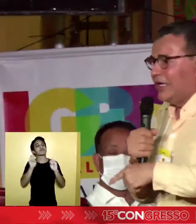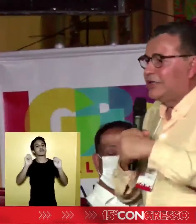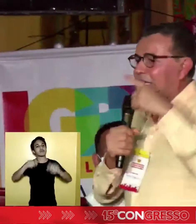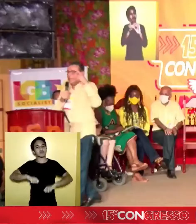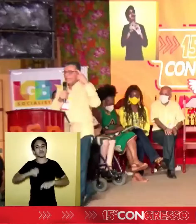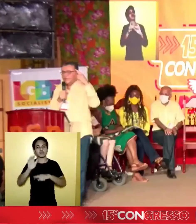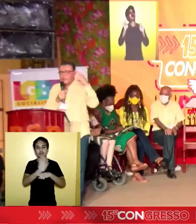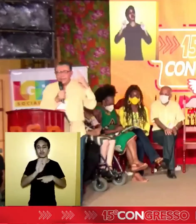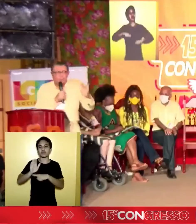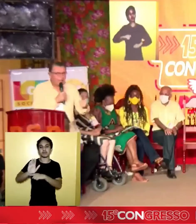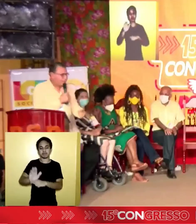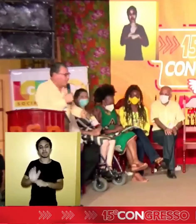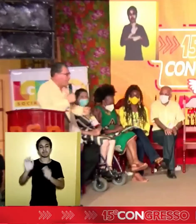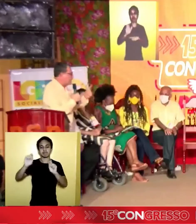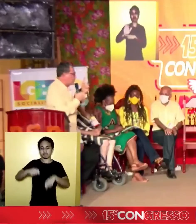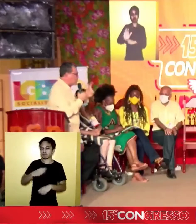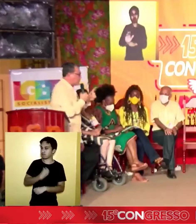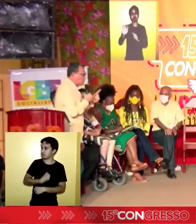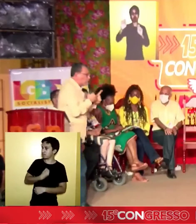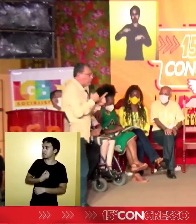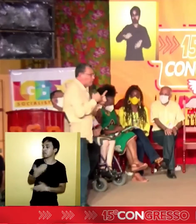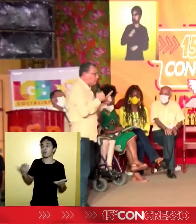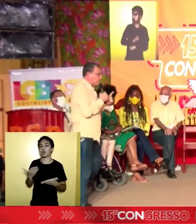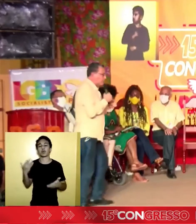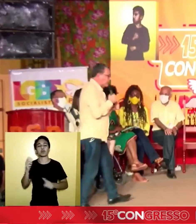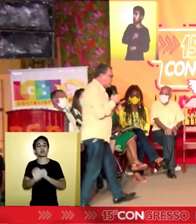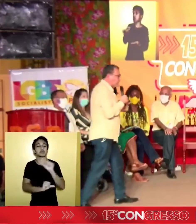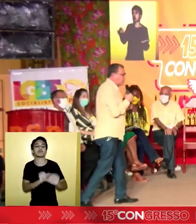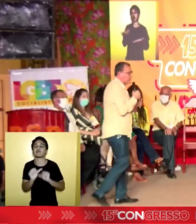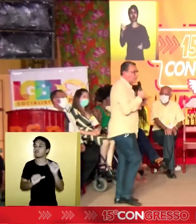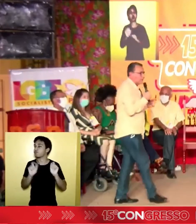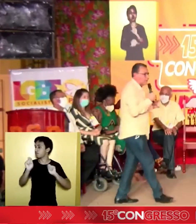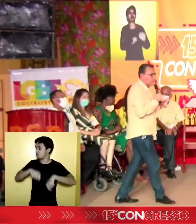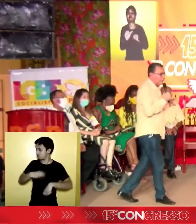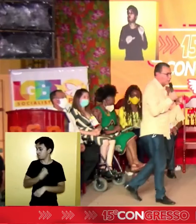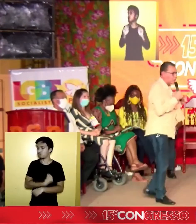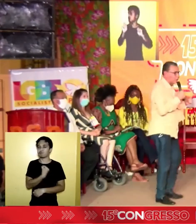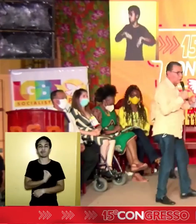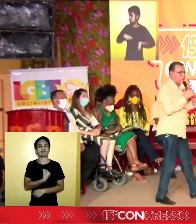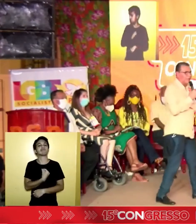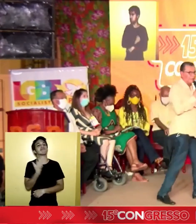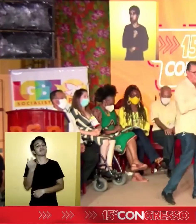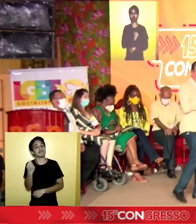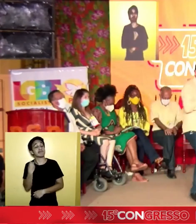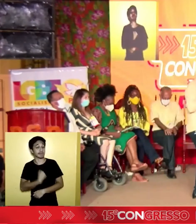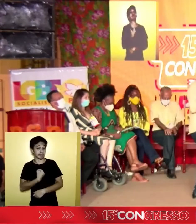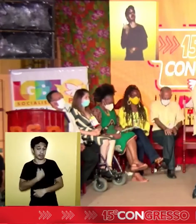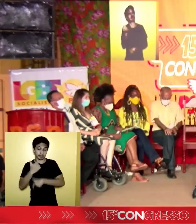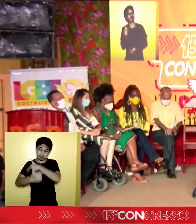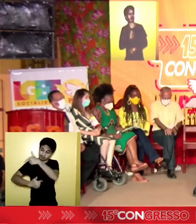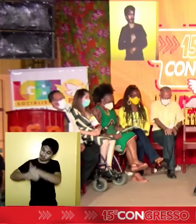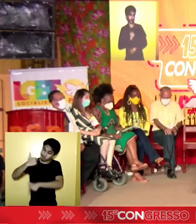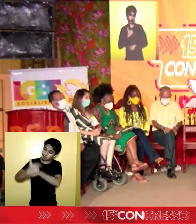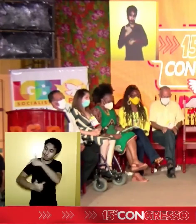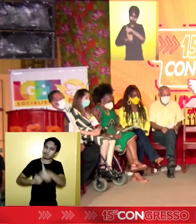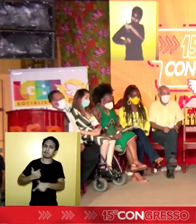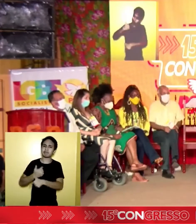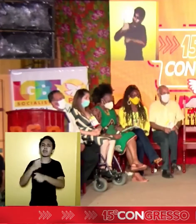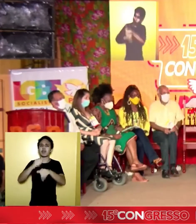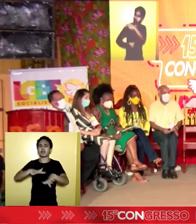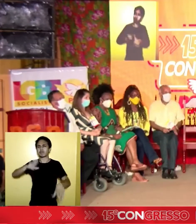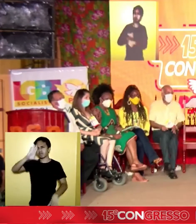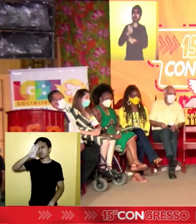jovens, tenha lideranças capazes, e que nós estamos formando uma militância que será capaz de dar continuidade à nossa luta. Isto é